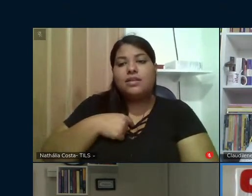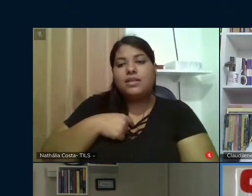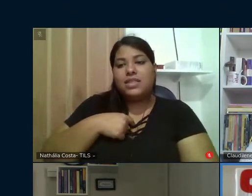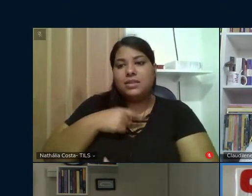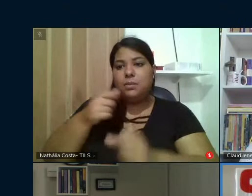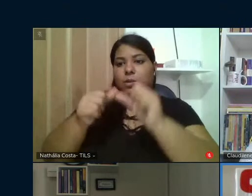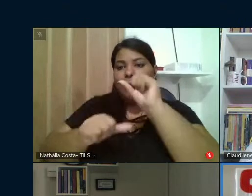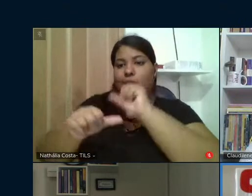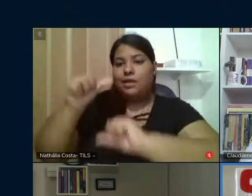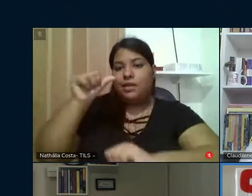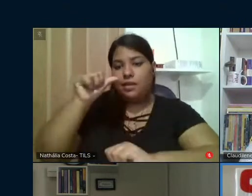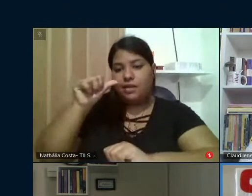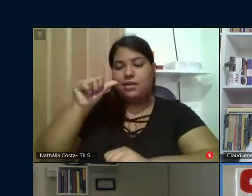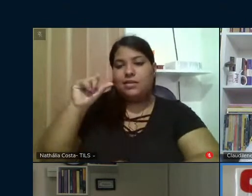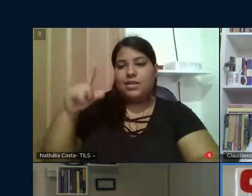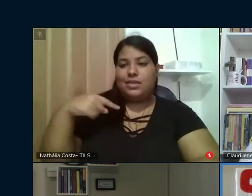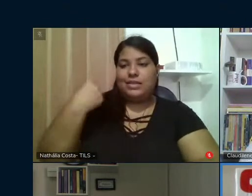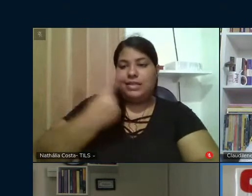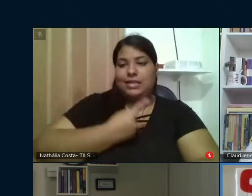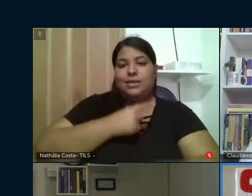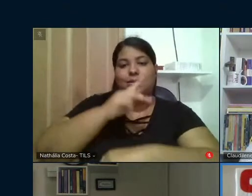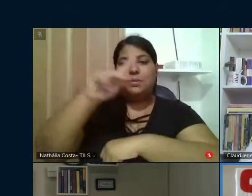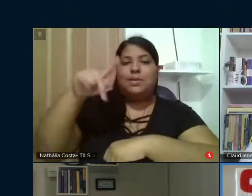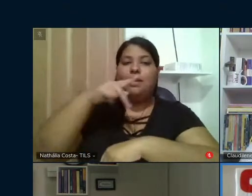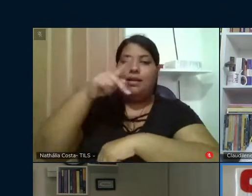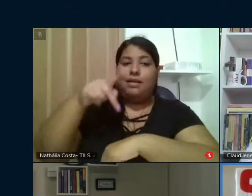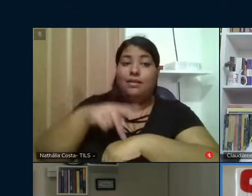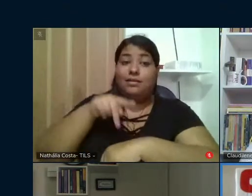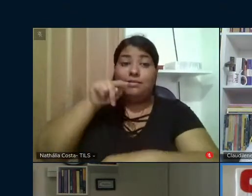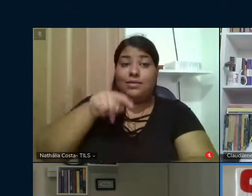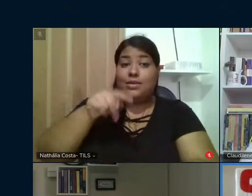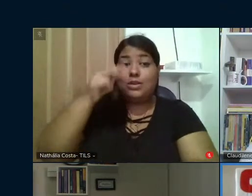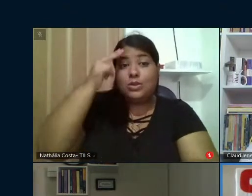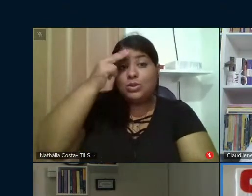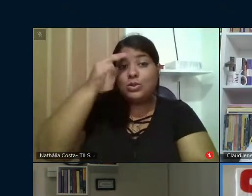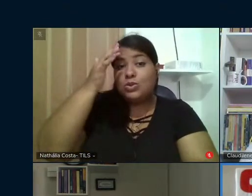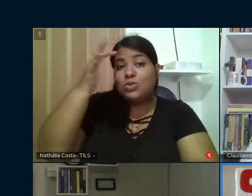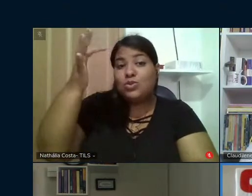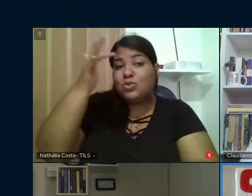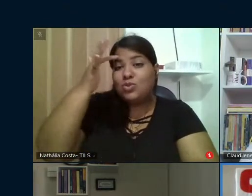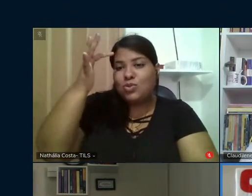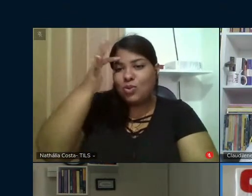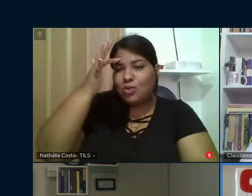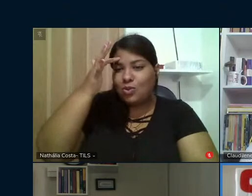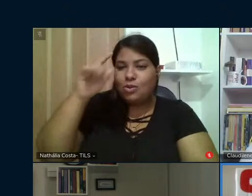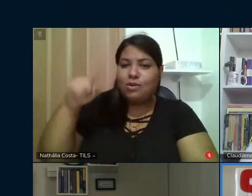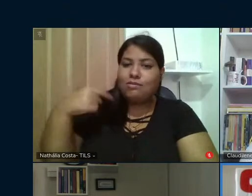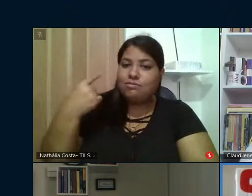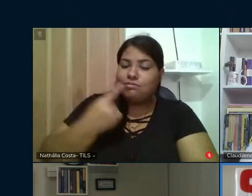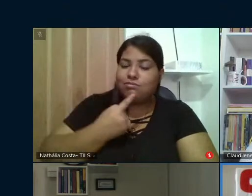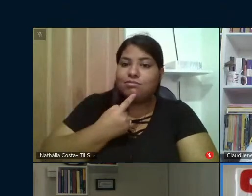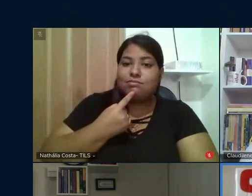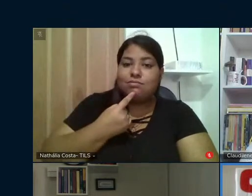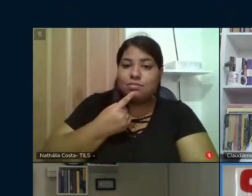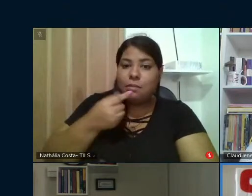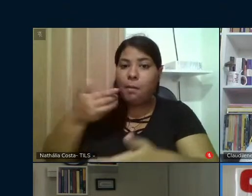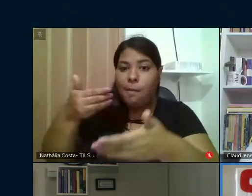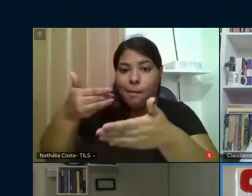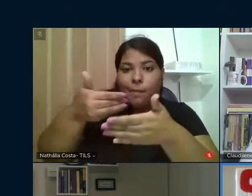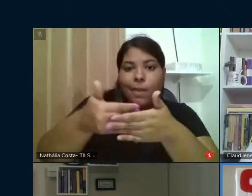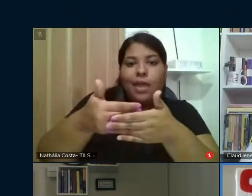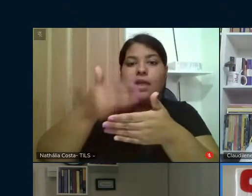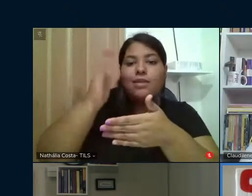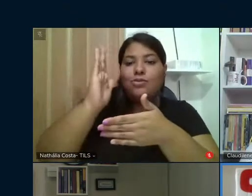de mudança em nosso país. E esse é um sonho palpável, é um sonho que está próximo,